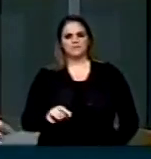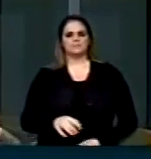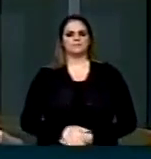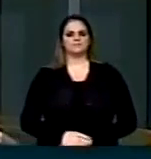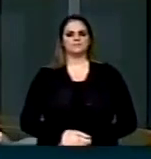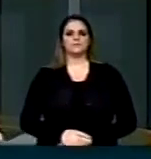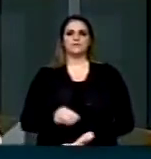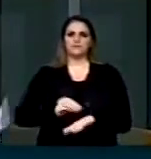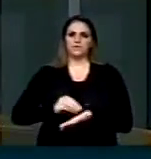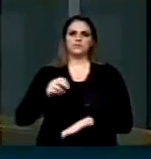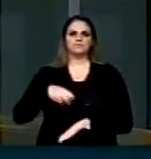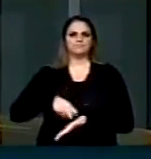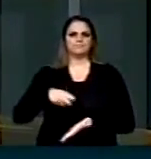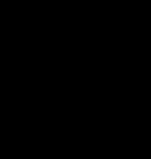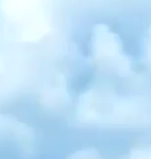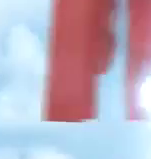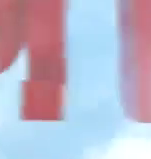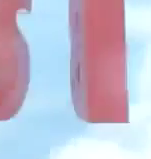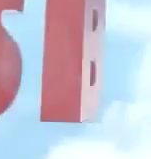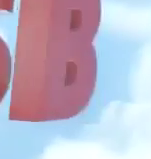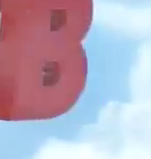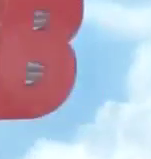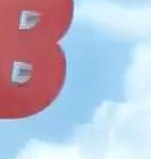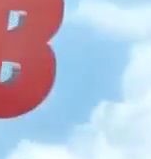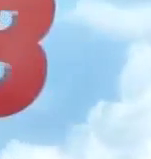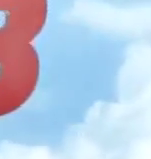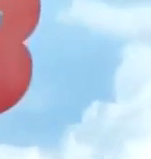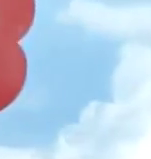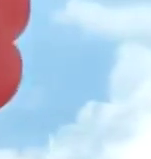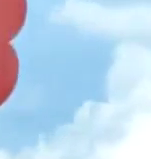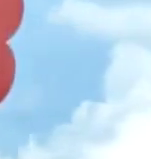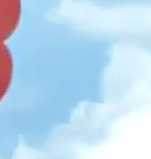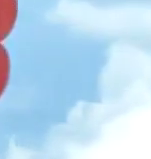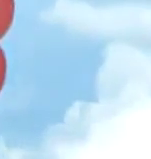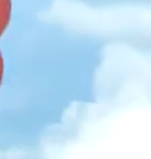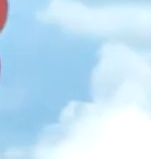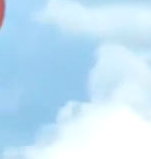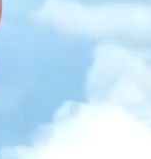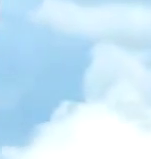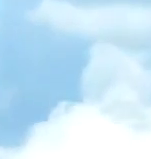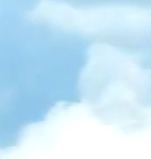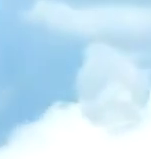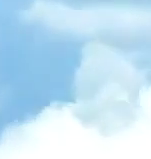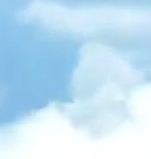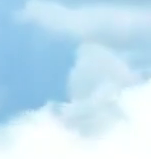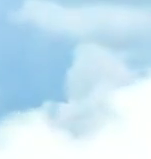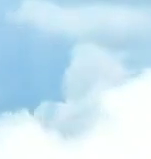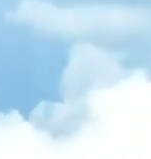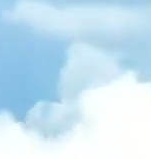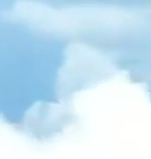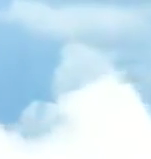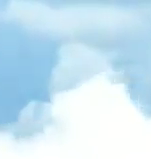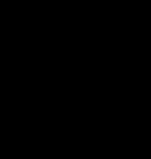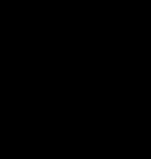impunidade. Muito obrigada. Obrigada. Obrigada. Obrigada. Obrigada.